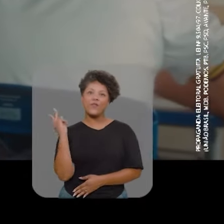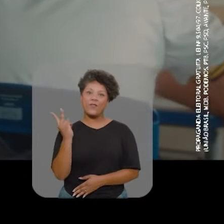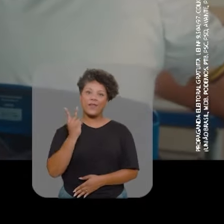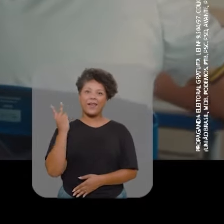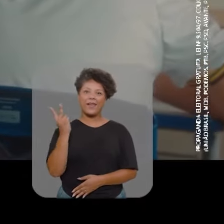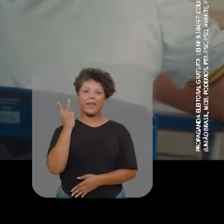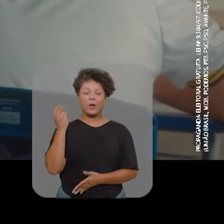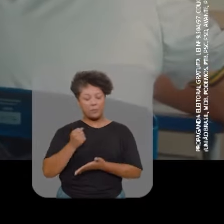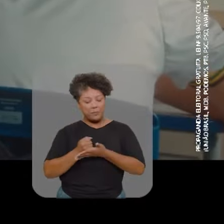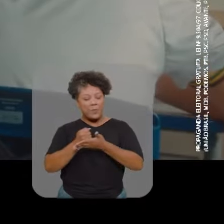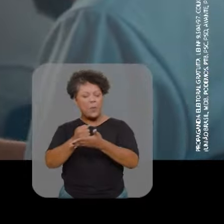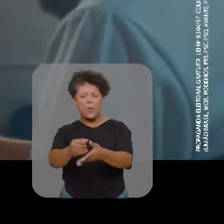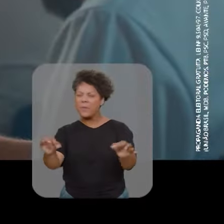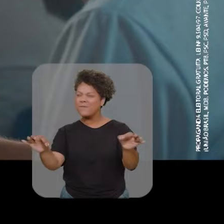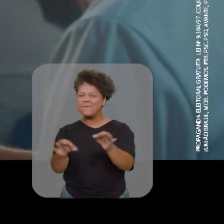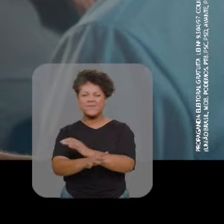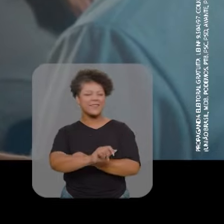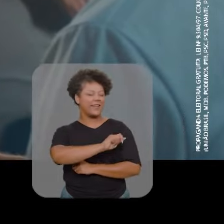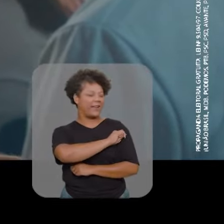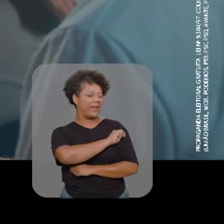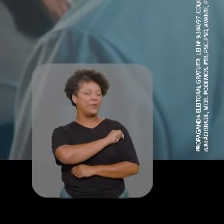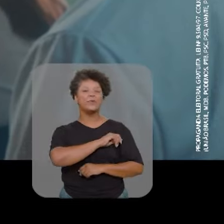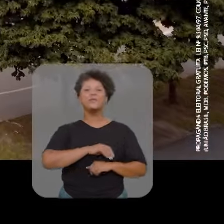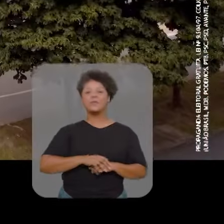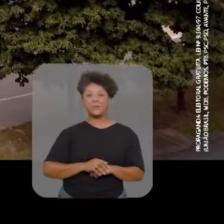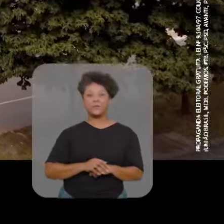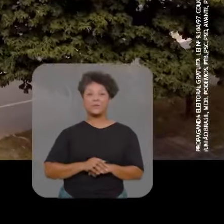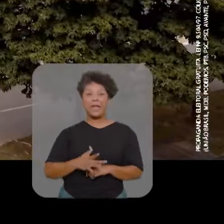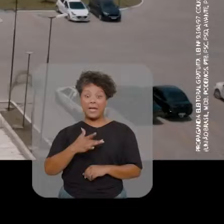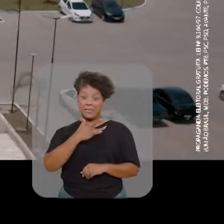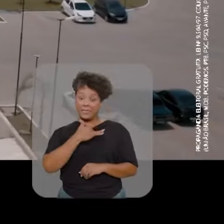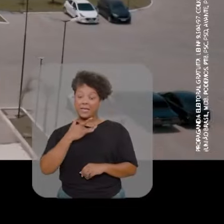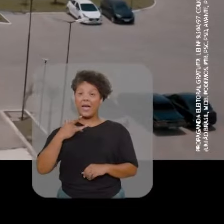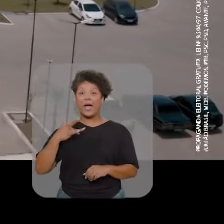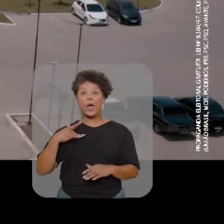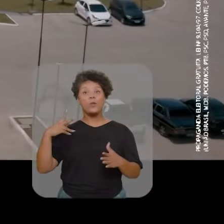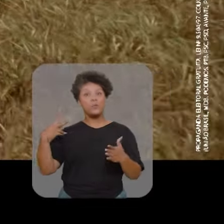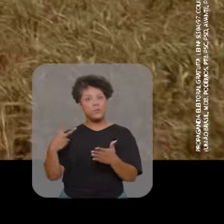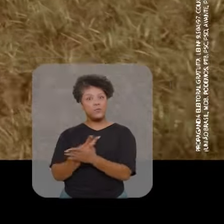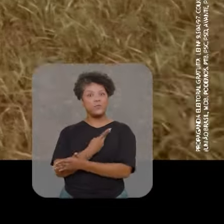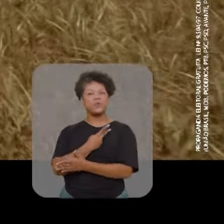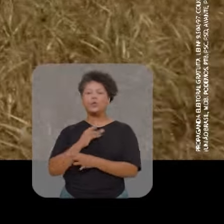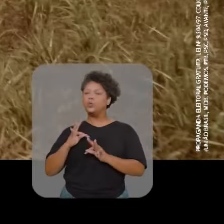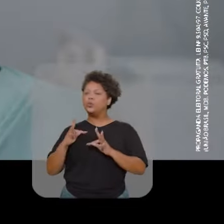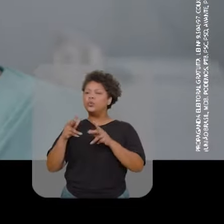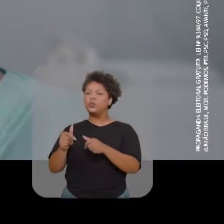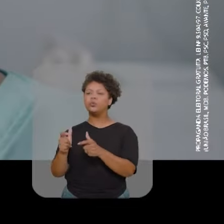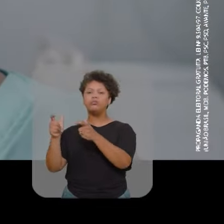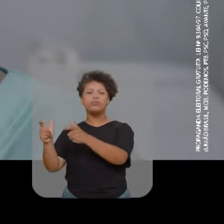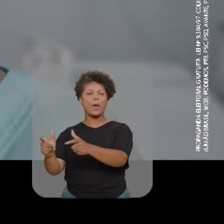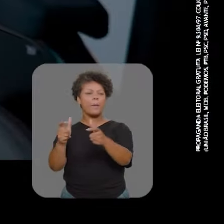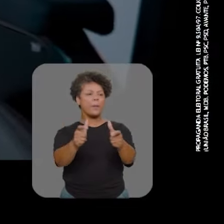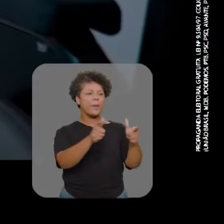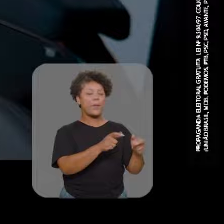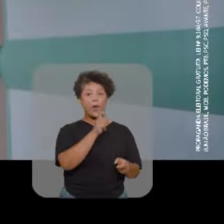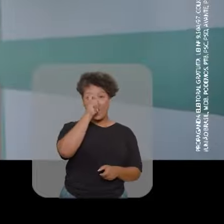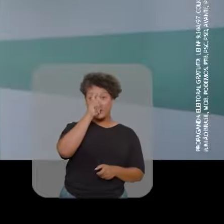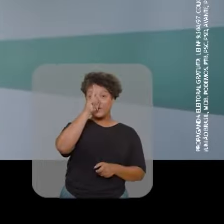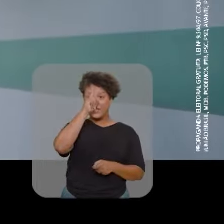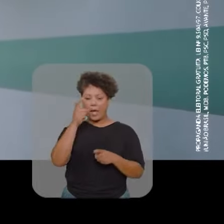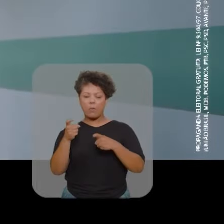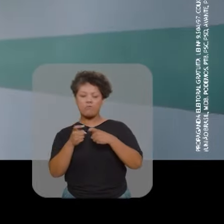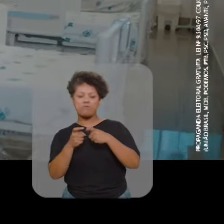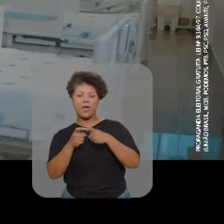valorizados e apoio completo para os nossos alunos. A saúde chegou para todas as regiões com hospitais,